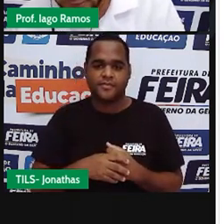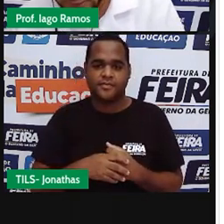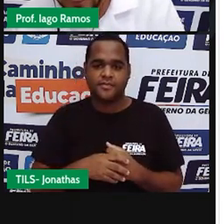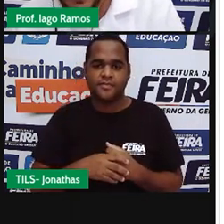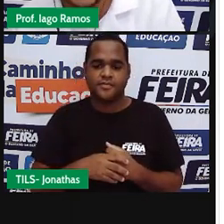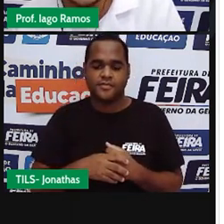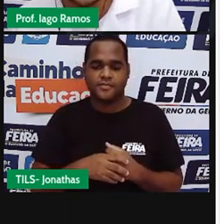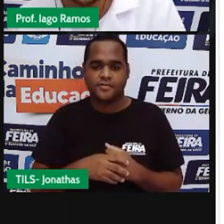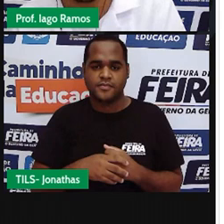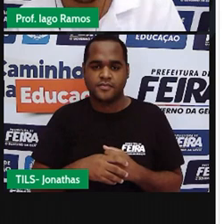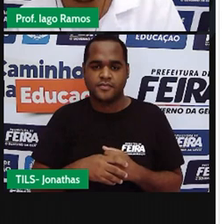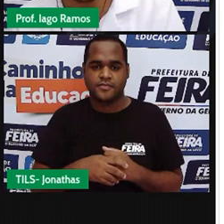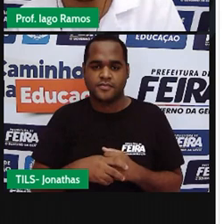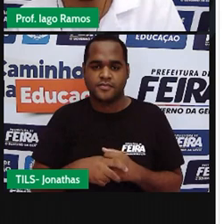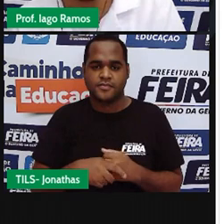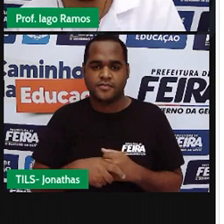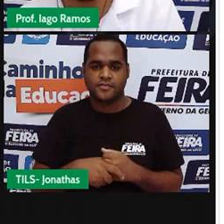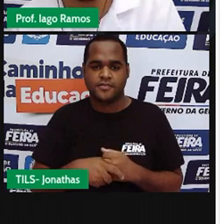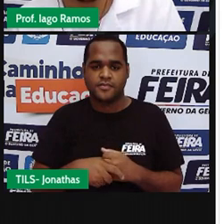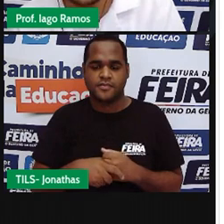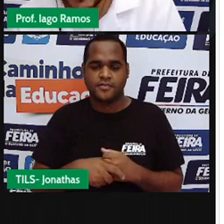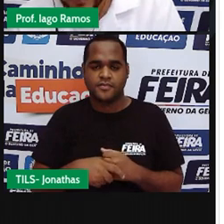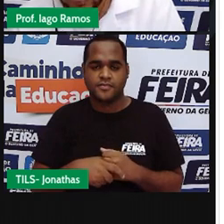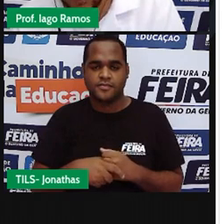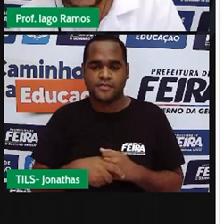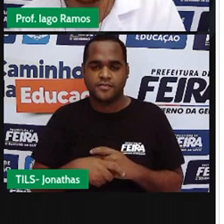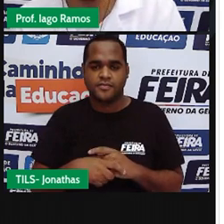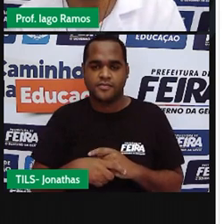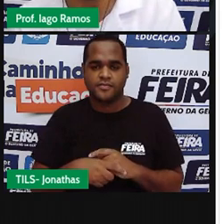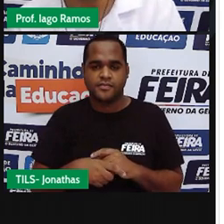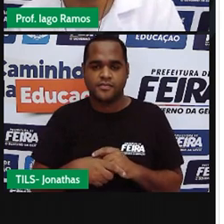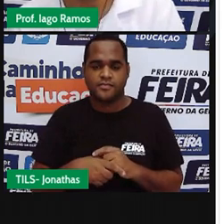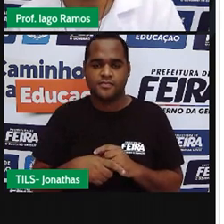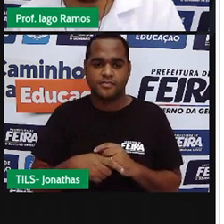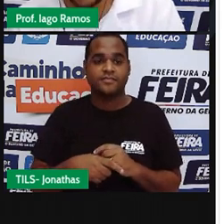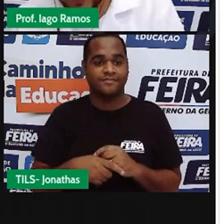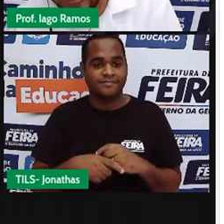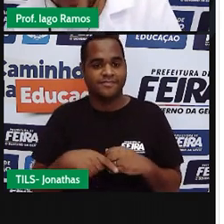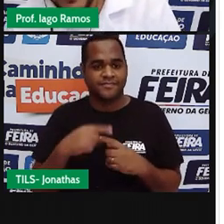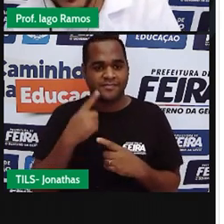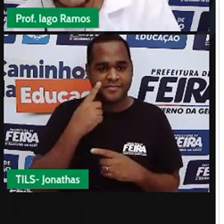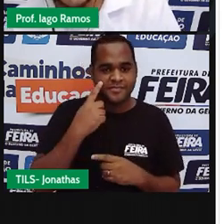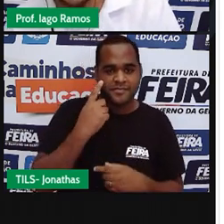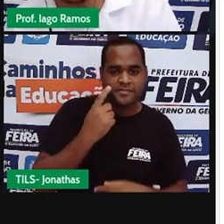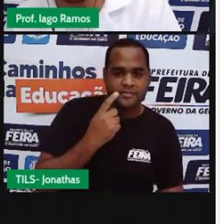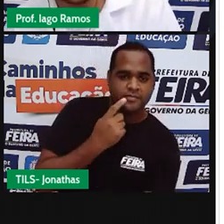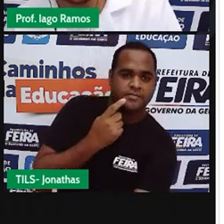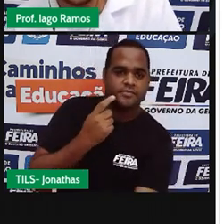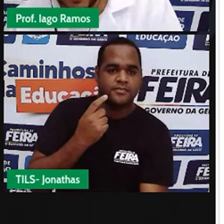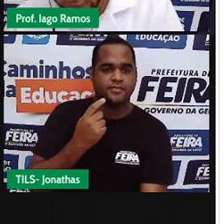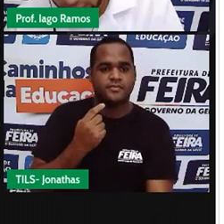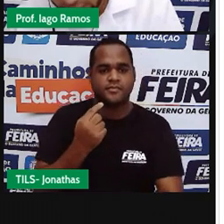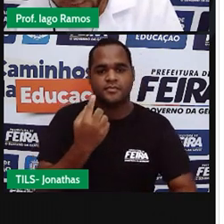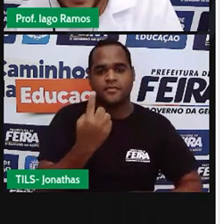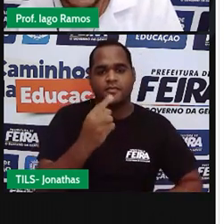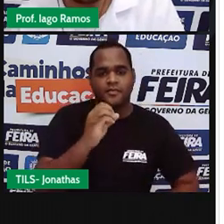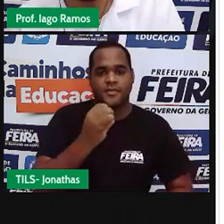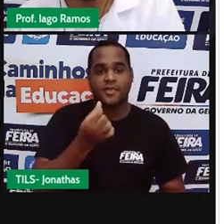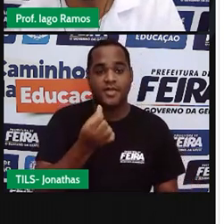pra gente ver ali aparecendo bonitinho, olha só, pronto. 106 graus, tá aí,